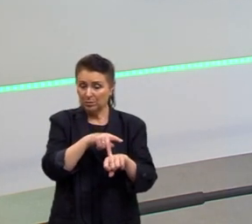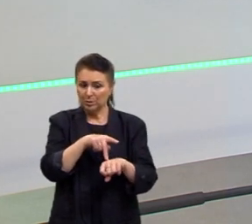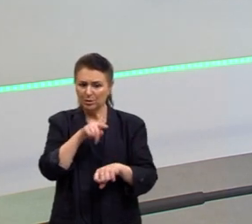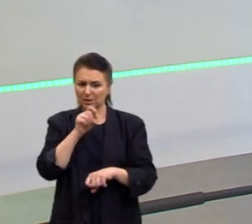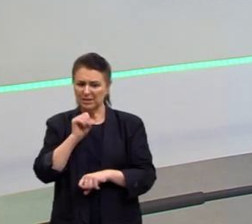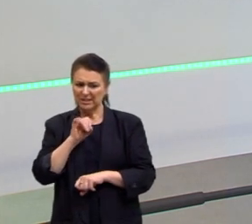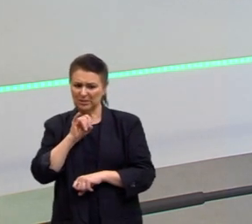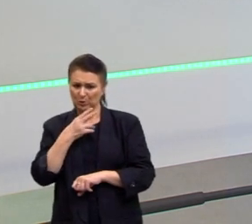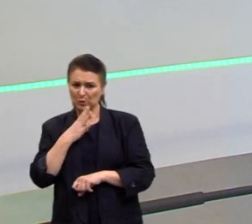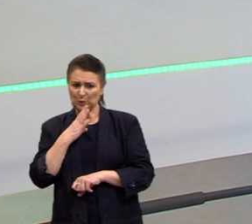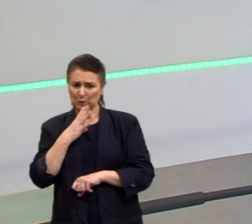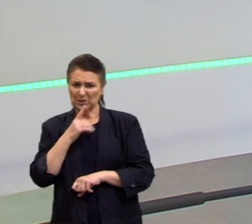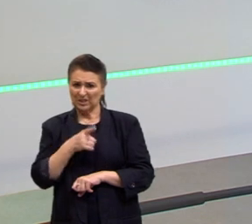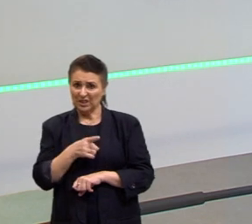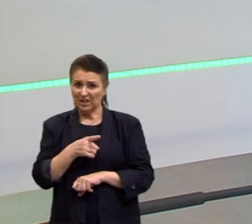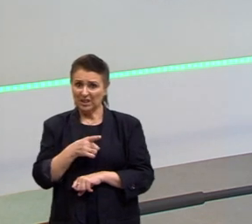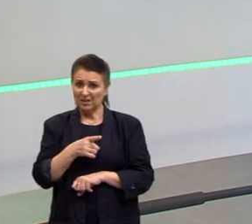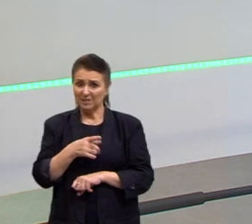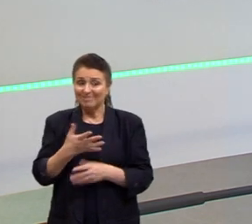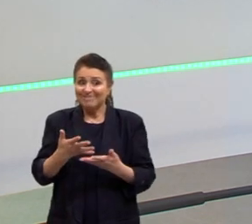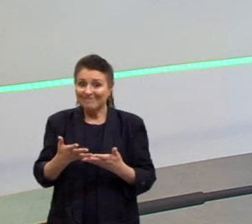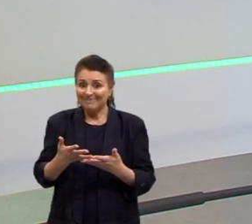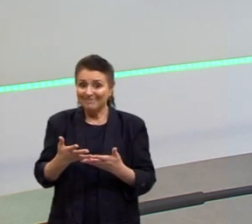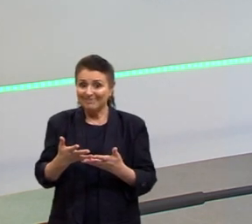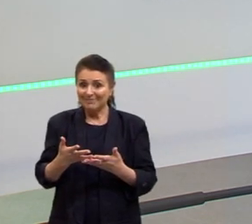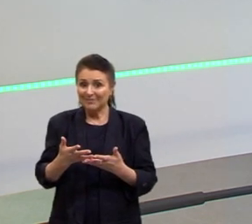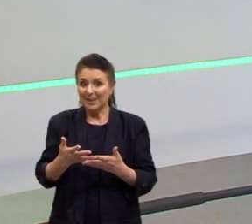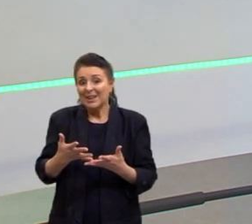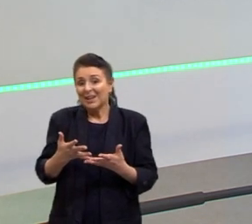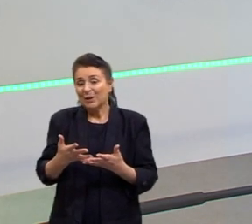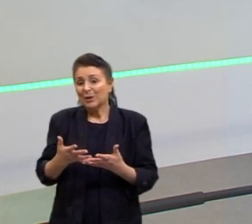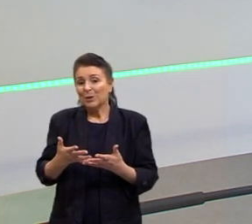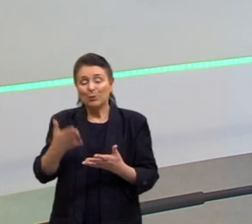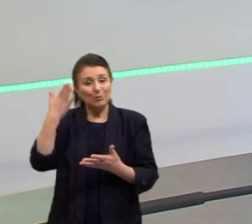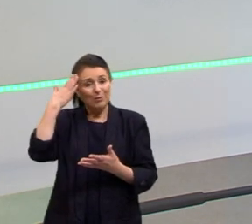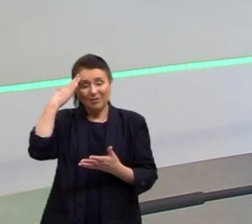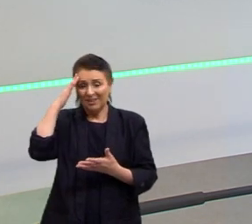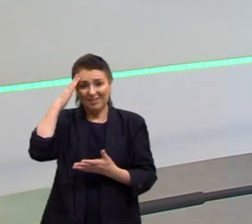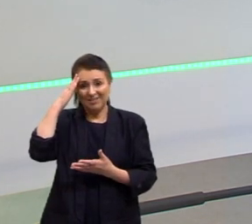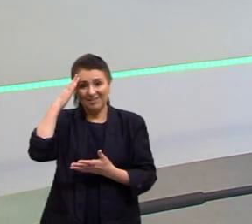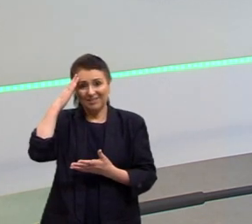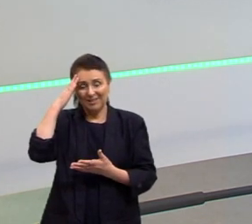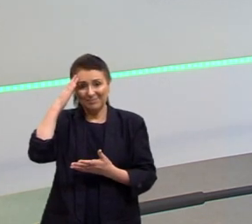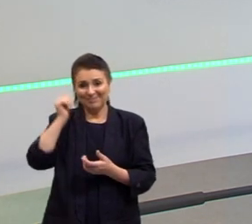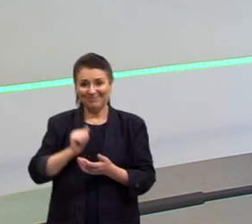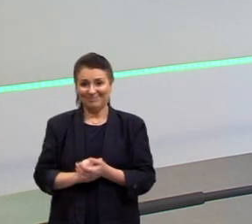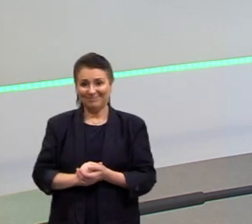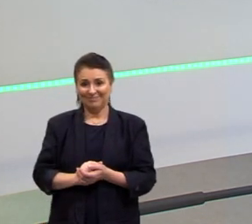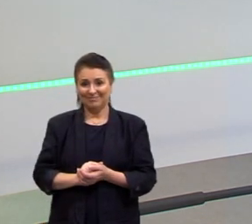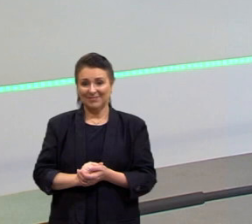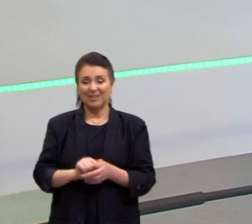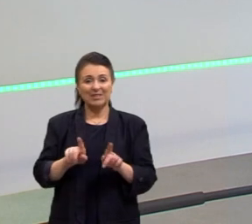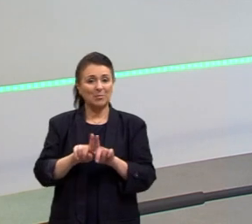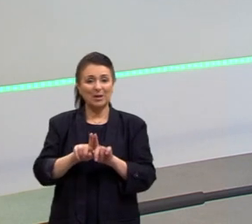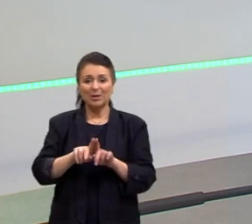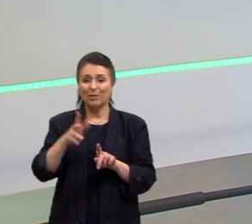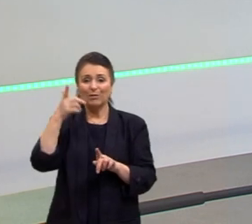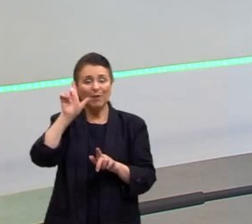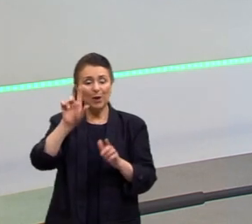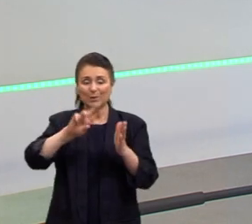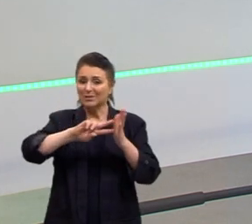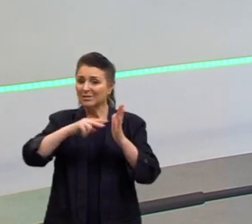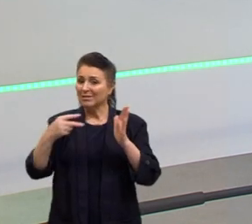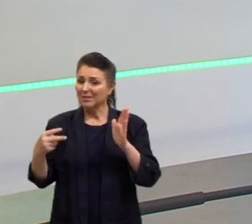conhece, pode comprometer o teu entendimento, pode comprometer a interpretação textual